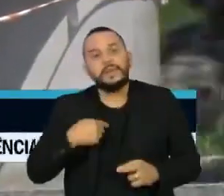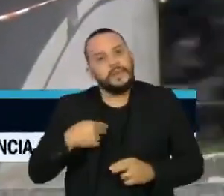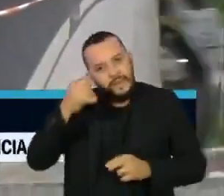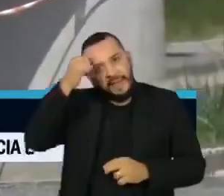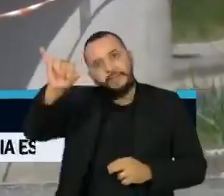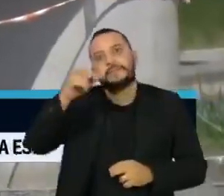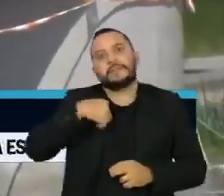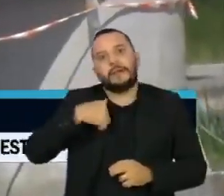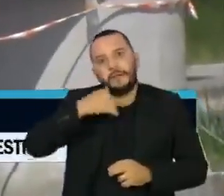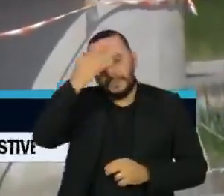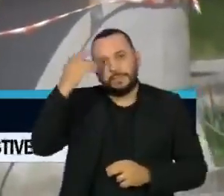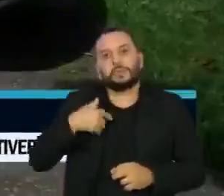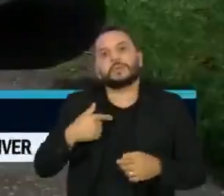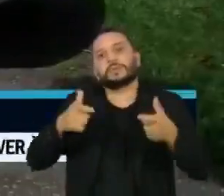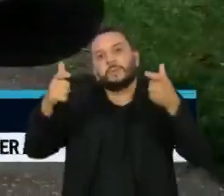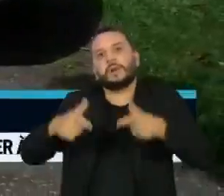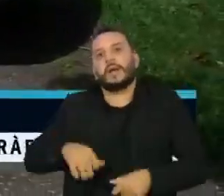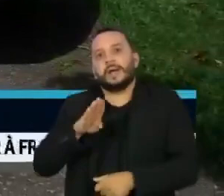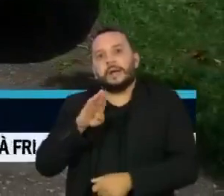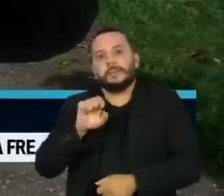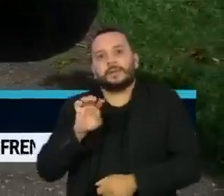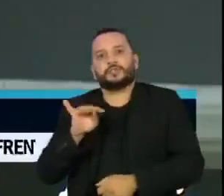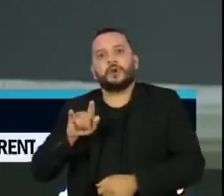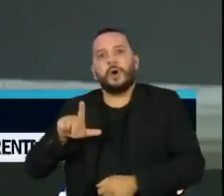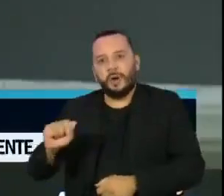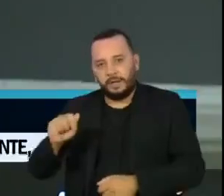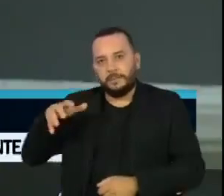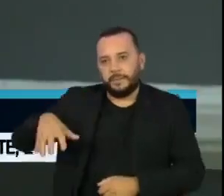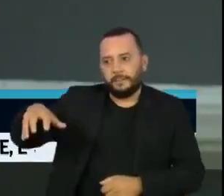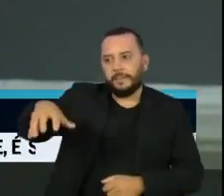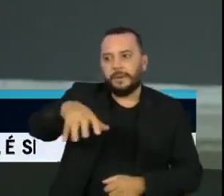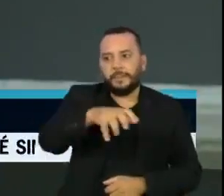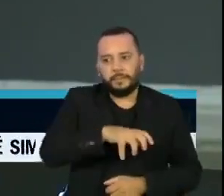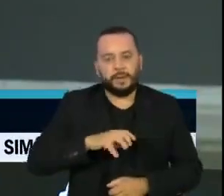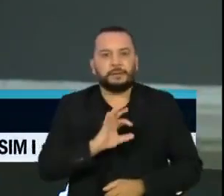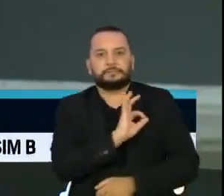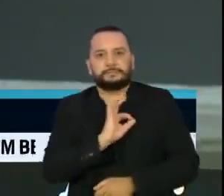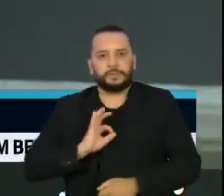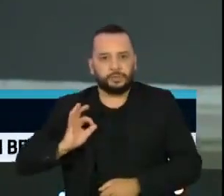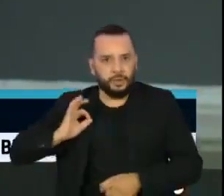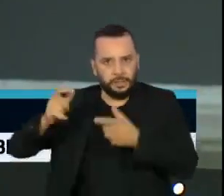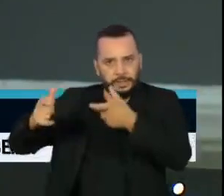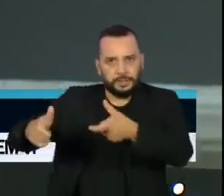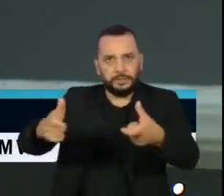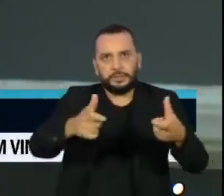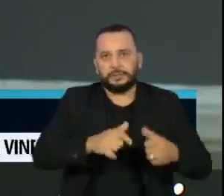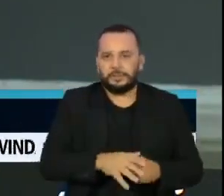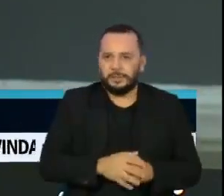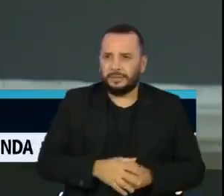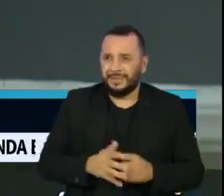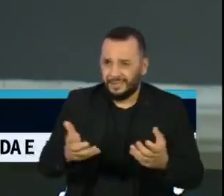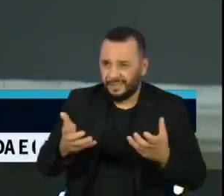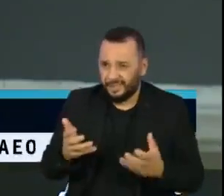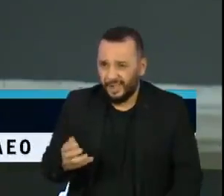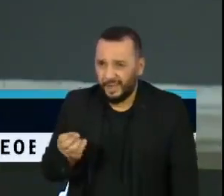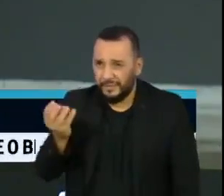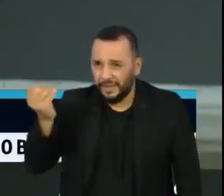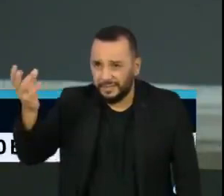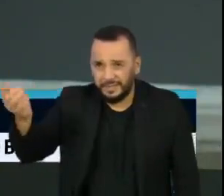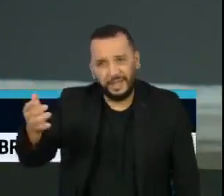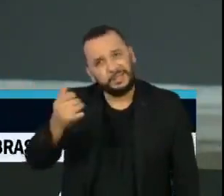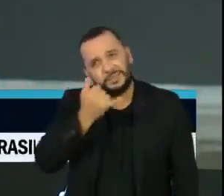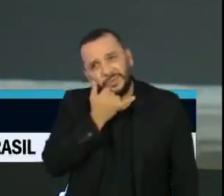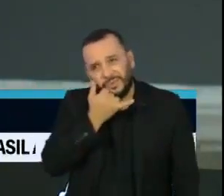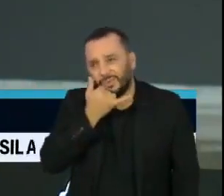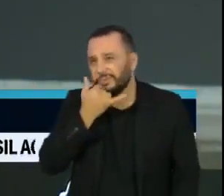acesso a municípios como Bertioga. Quem está pensando em viajar nesse momento, eu peço que repense pelo momento que nós estamos